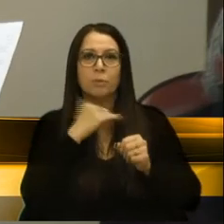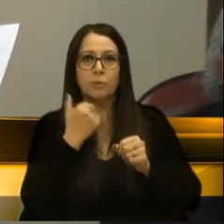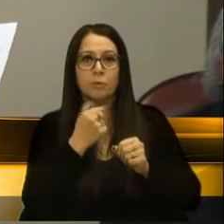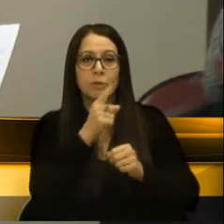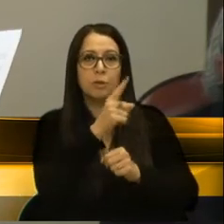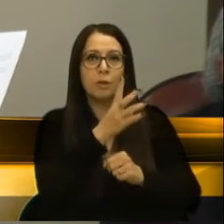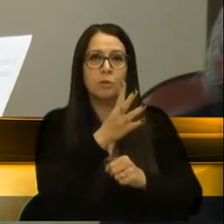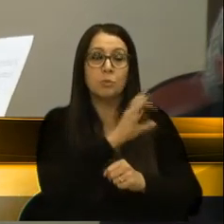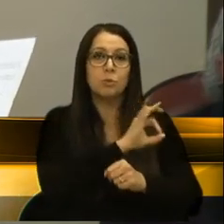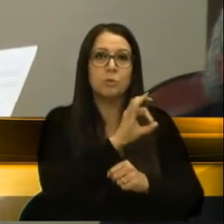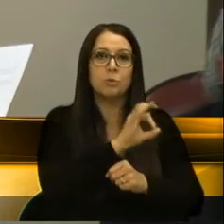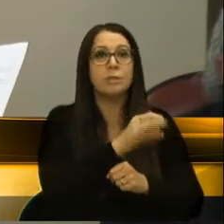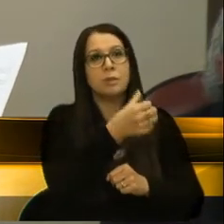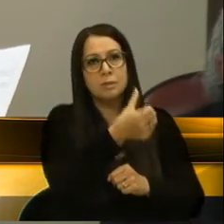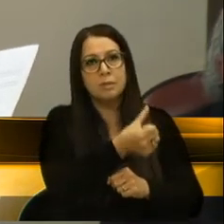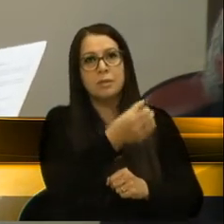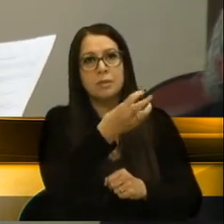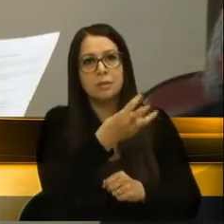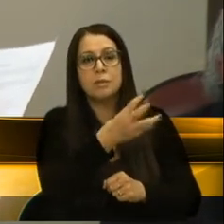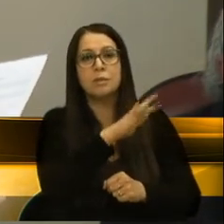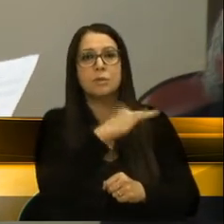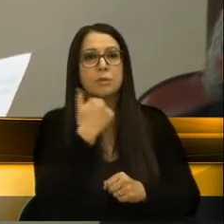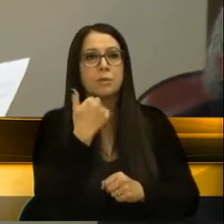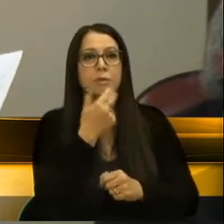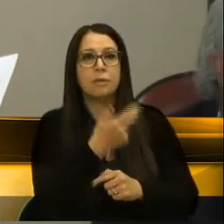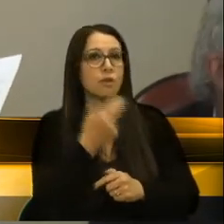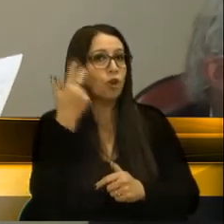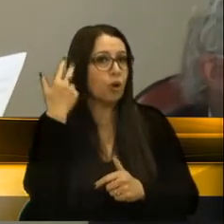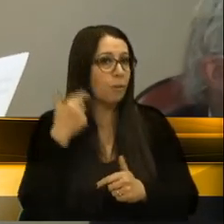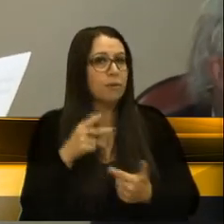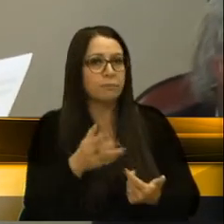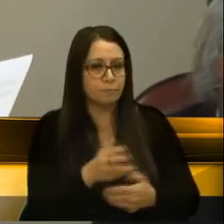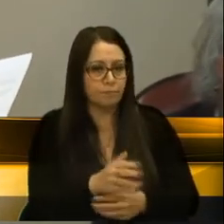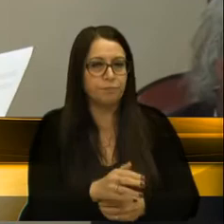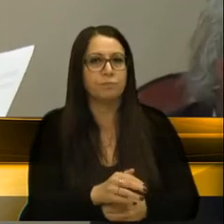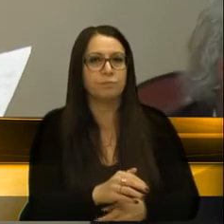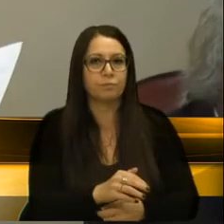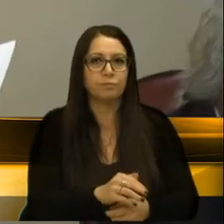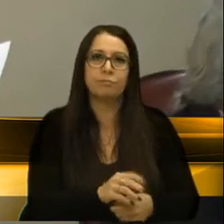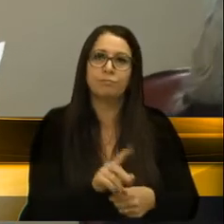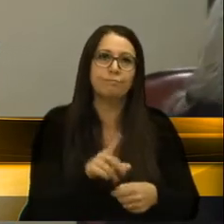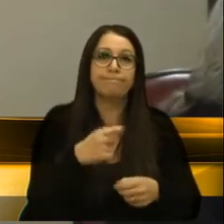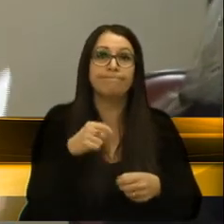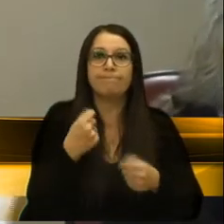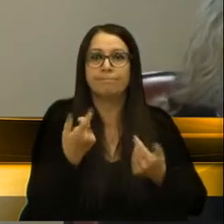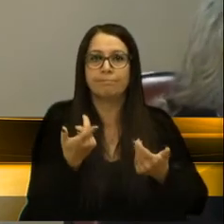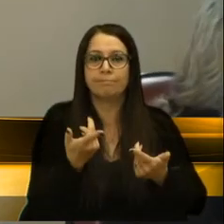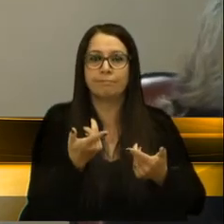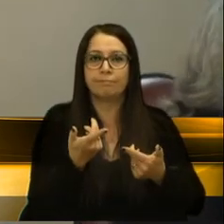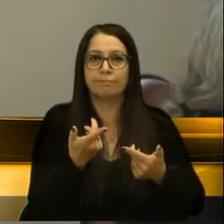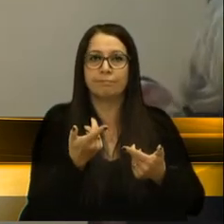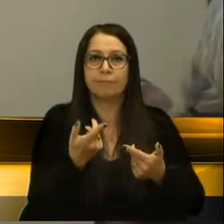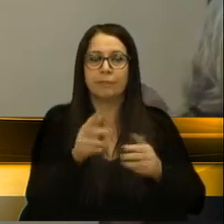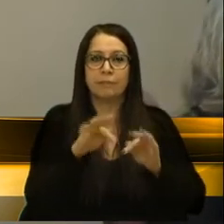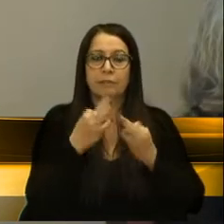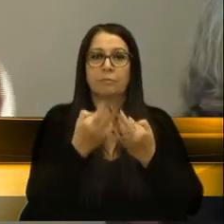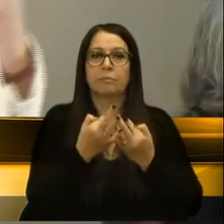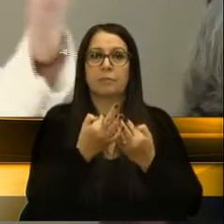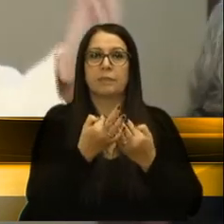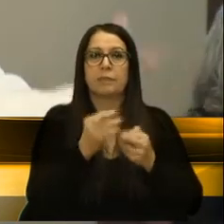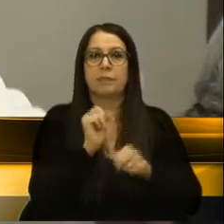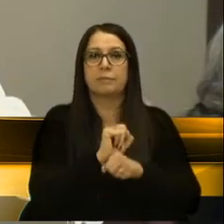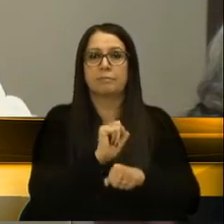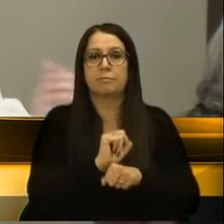ou seja, 63 óbitos, eram dessa natureza. Então, não necessariamente a família precisaria